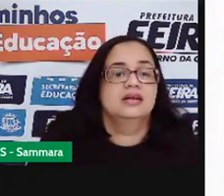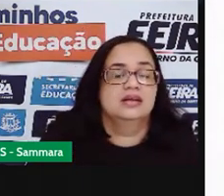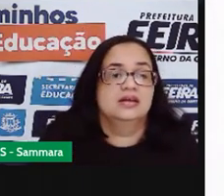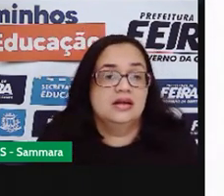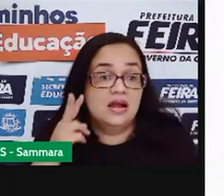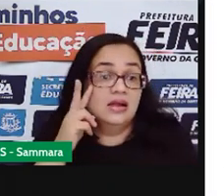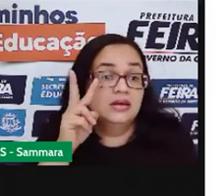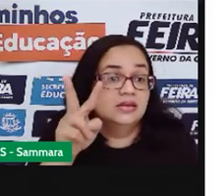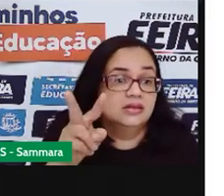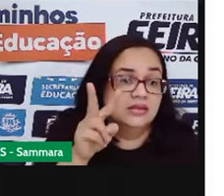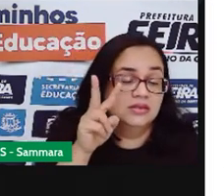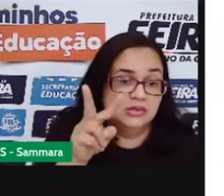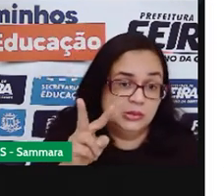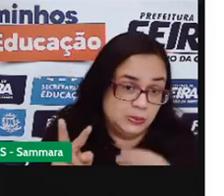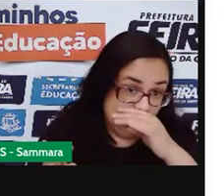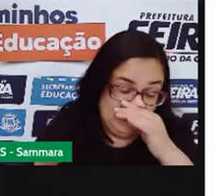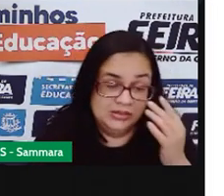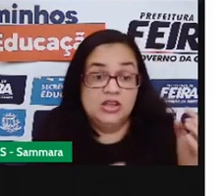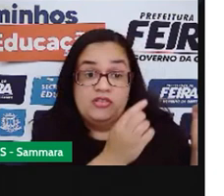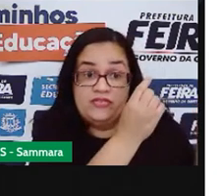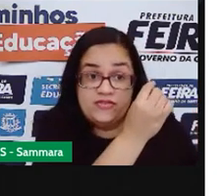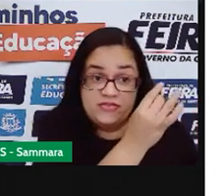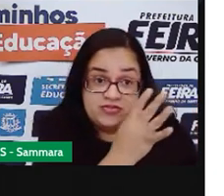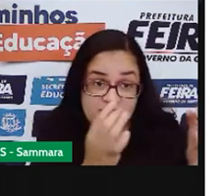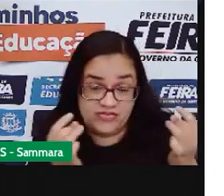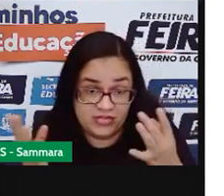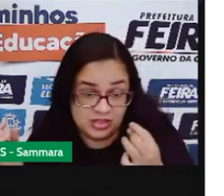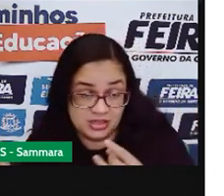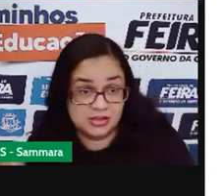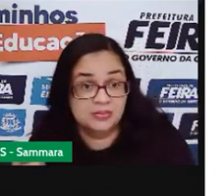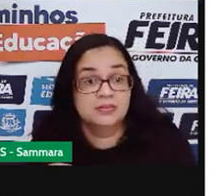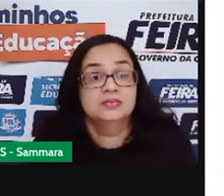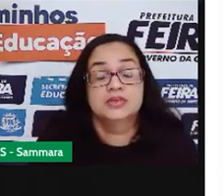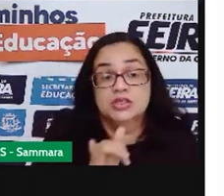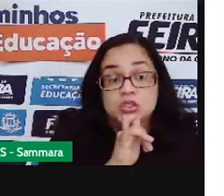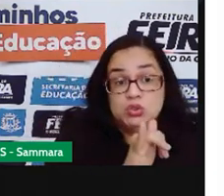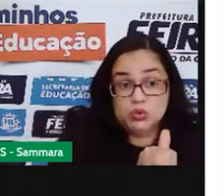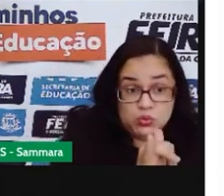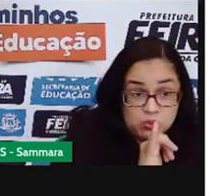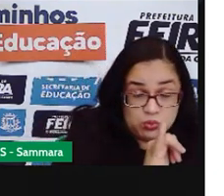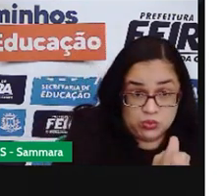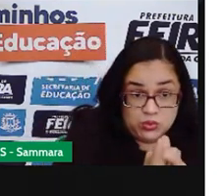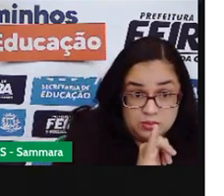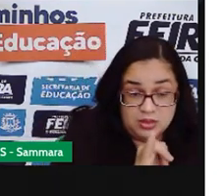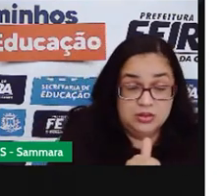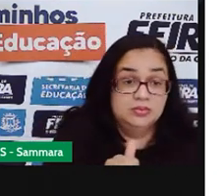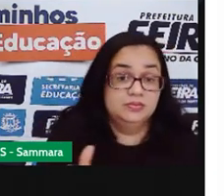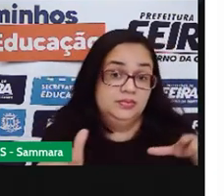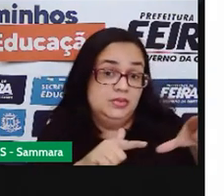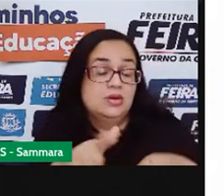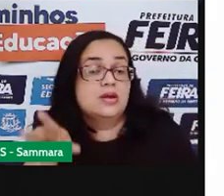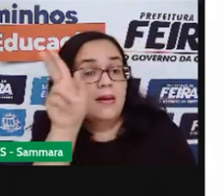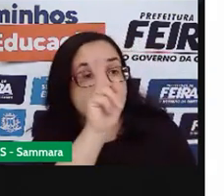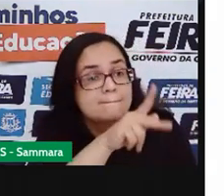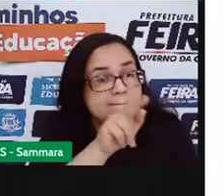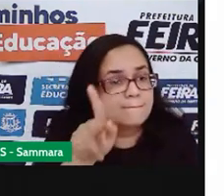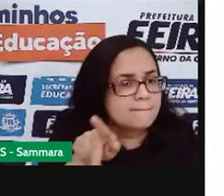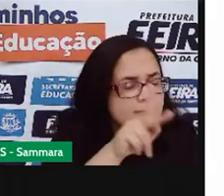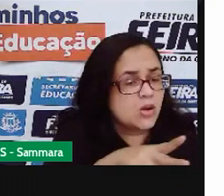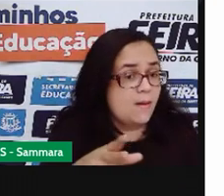Aqui é a venda de um serviço, a divulgação de um serviço. Uma professora